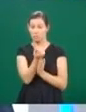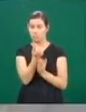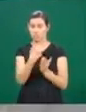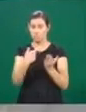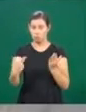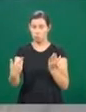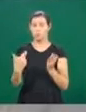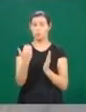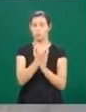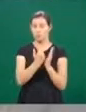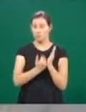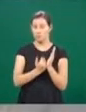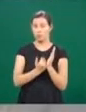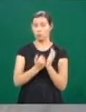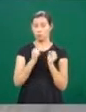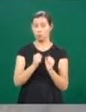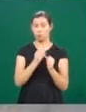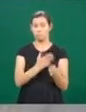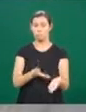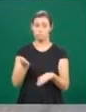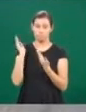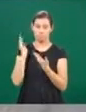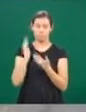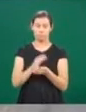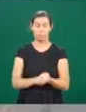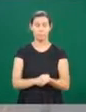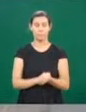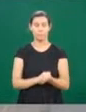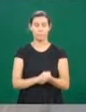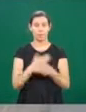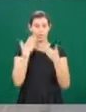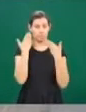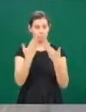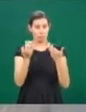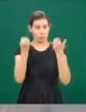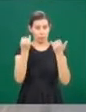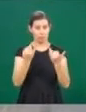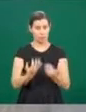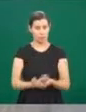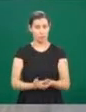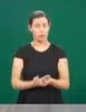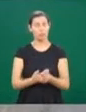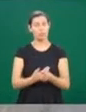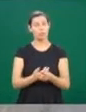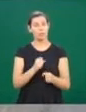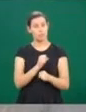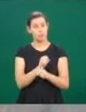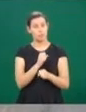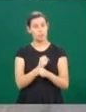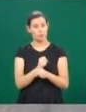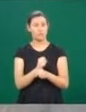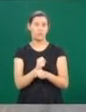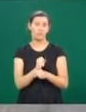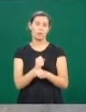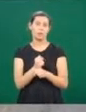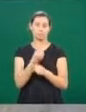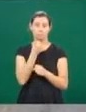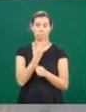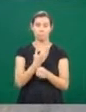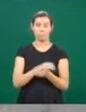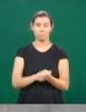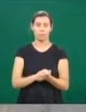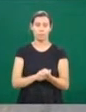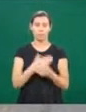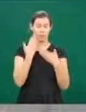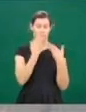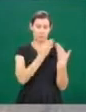tudo lá. Que bom. Olha, André, muito obrigado, sucesso nesse projeto, que venham novos projetos aí pela frente também. Eu que agradeço e contamos com a parceria de todos. Que